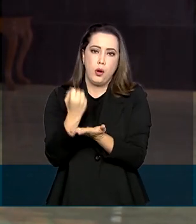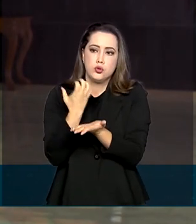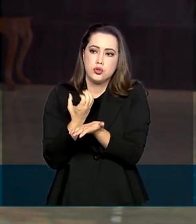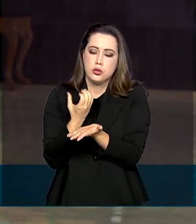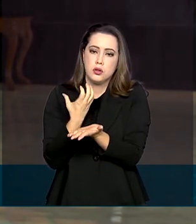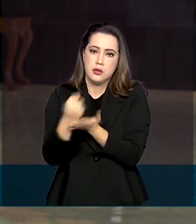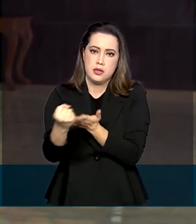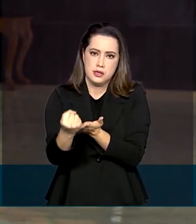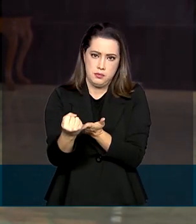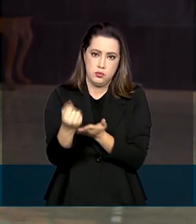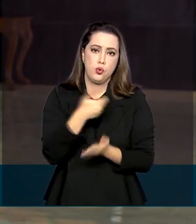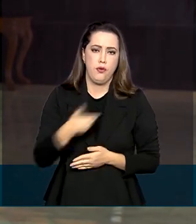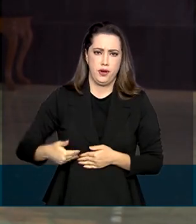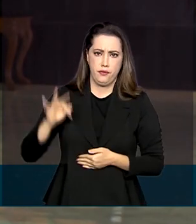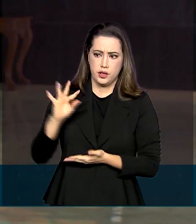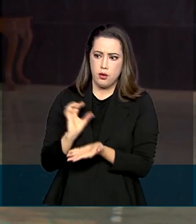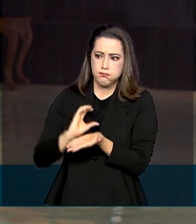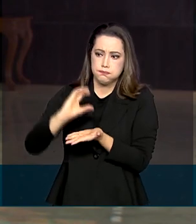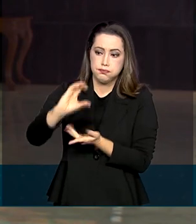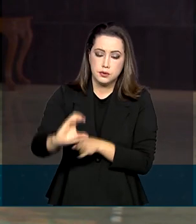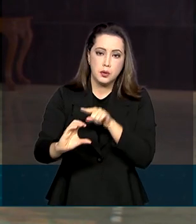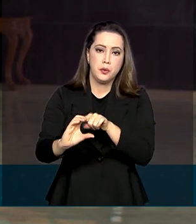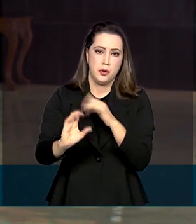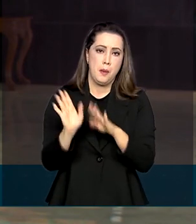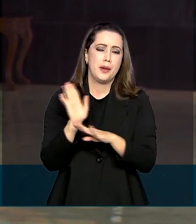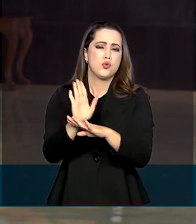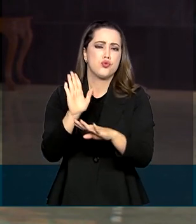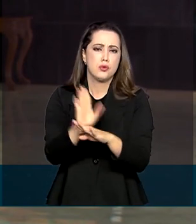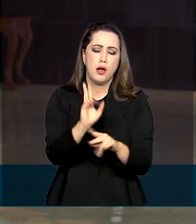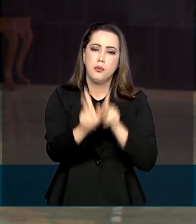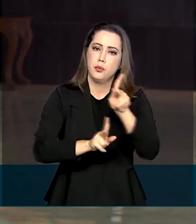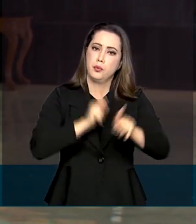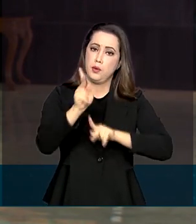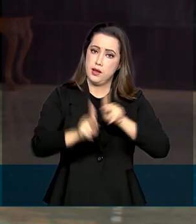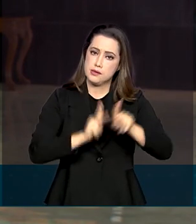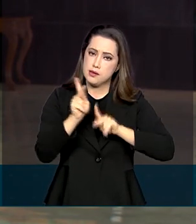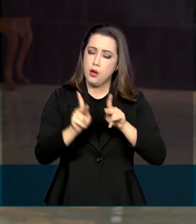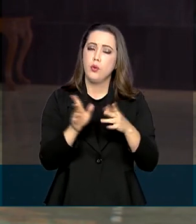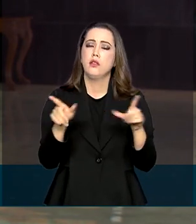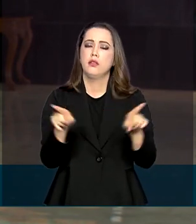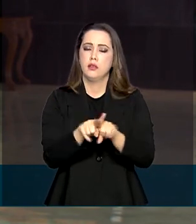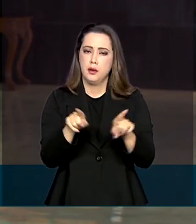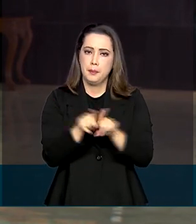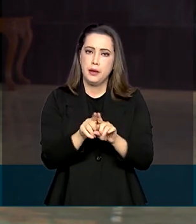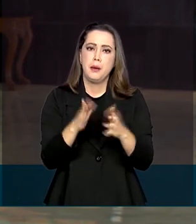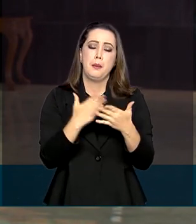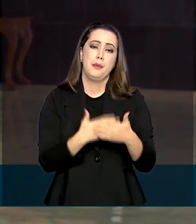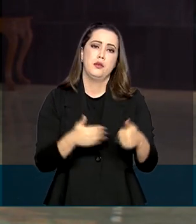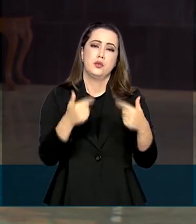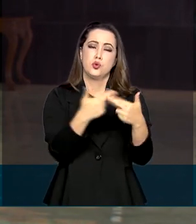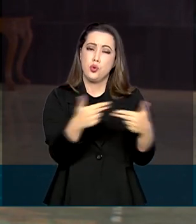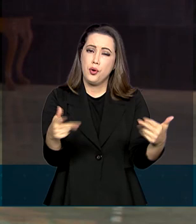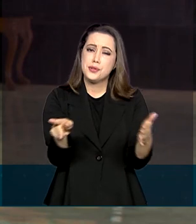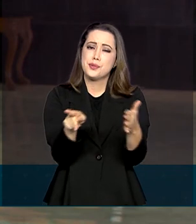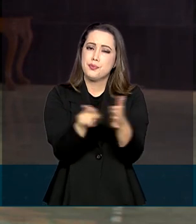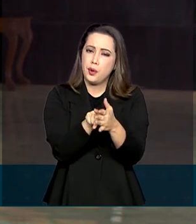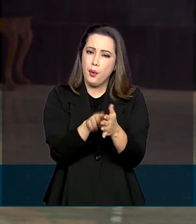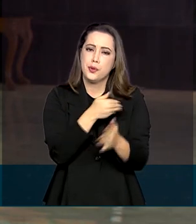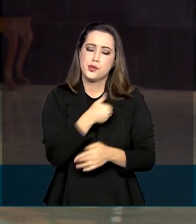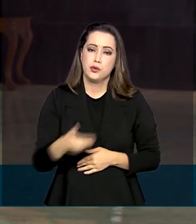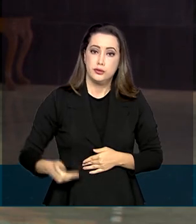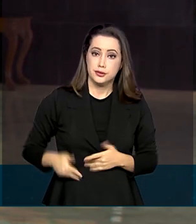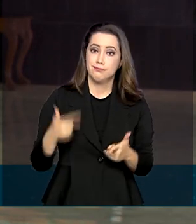restabelecimento de serviços essenciais à população e recuperação de infraestruturas públicas que foram